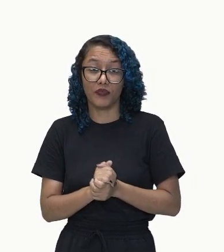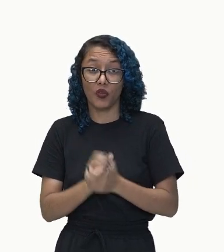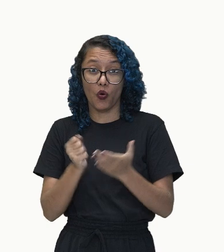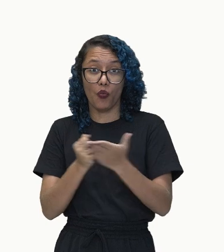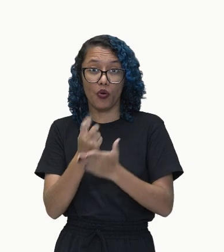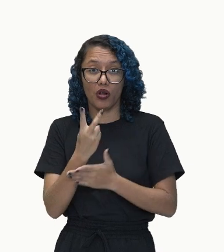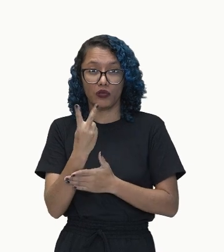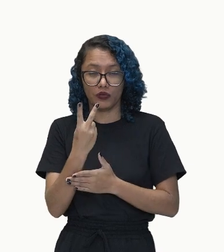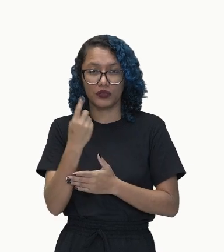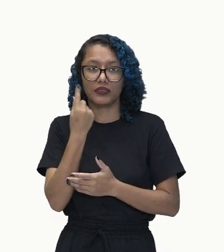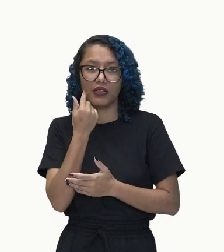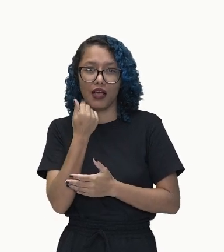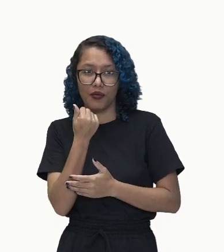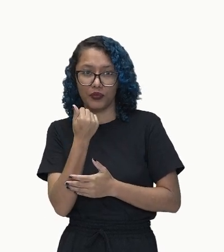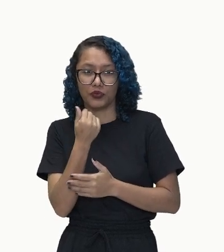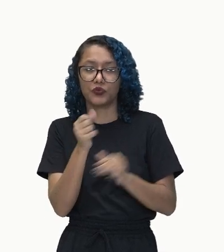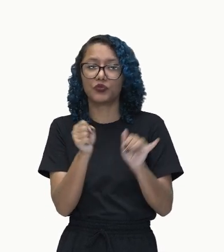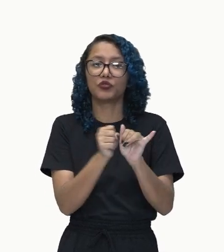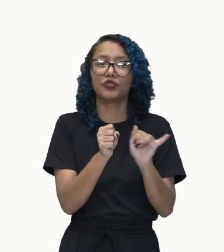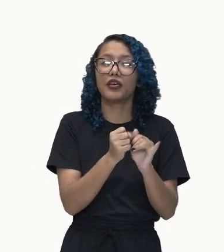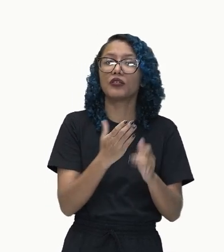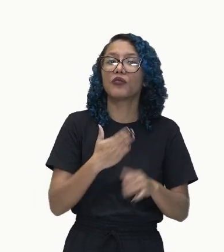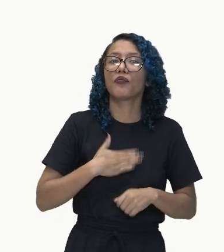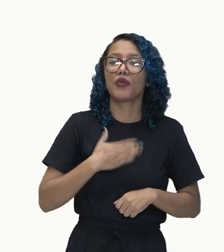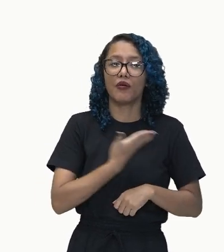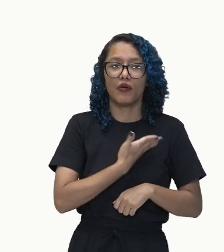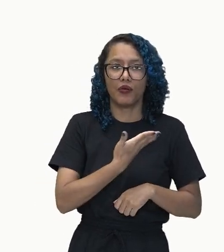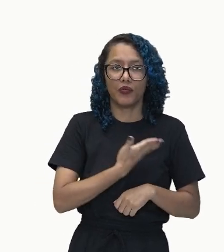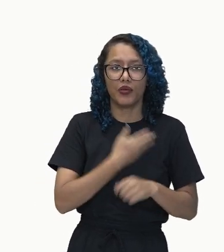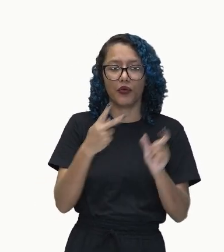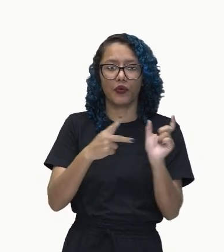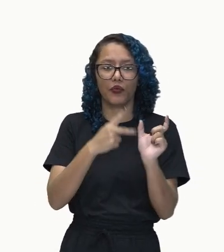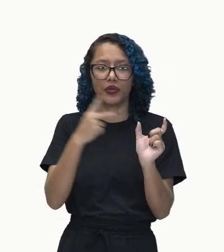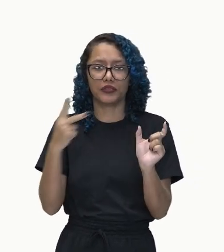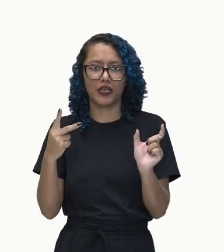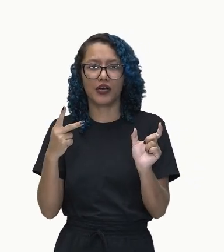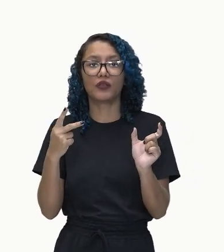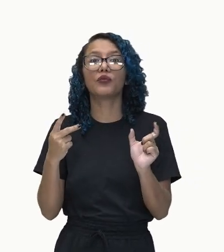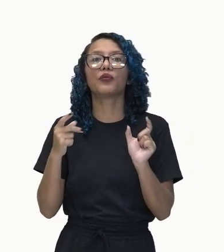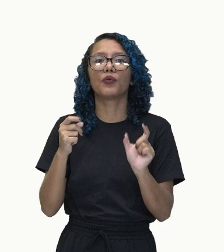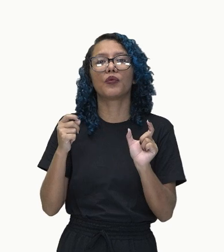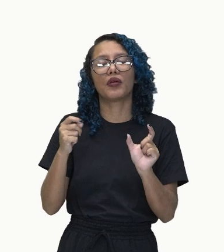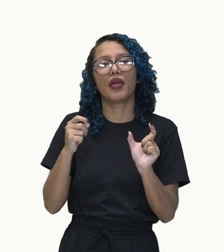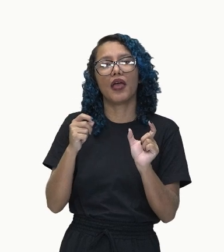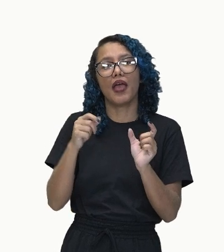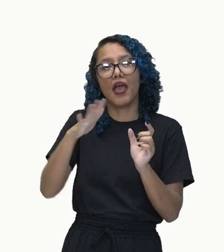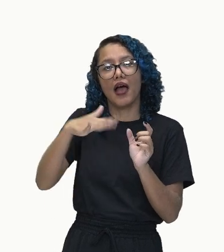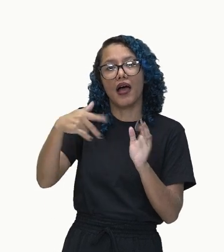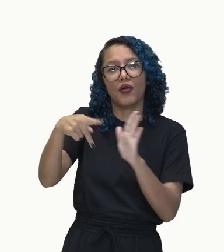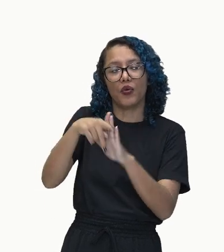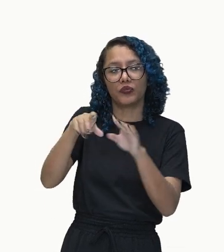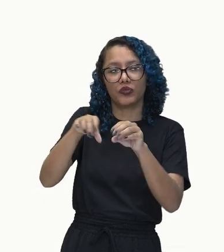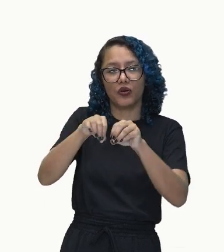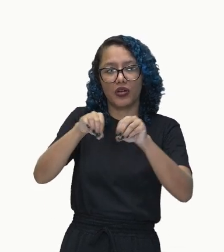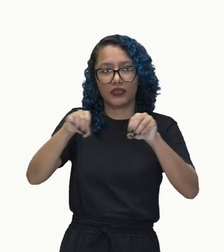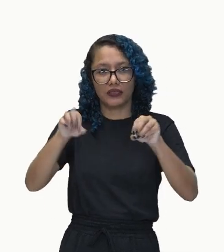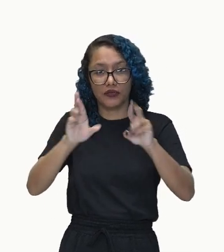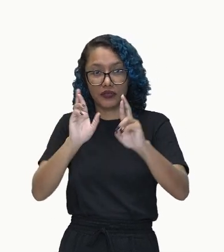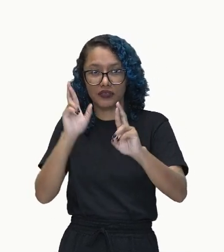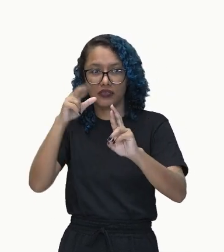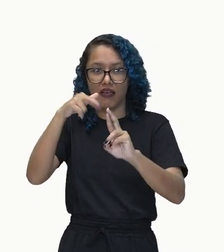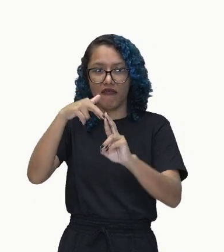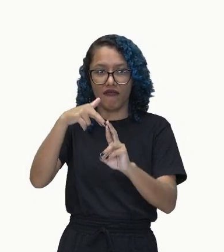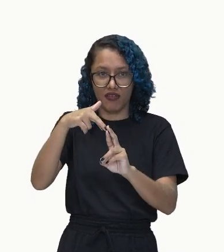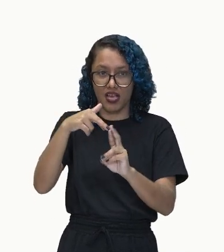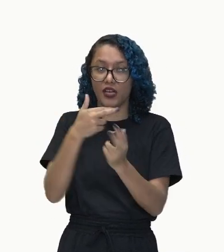Predicado. Predicado é o termo que expressa o que se fala sobre o sujeito. O que que se fala sobre o sujeito? Comprou